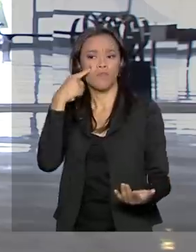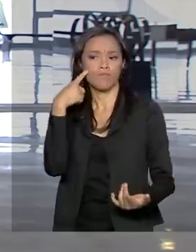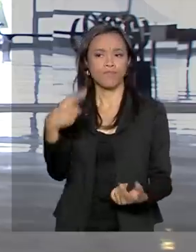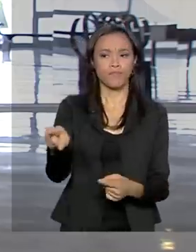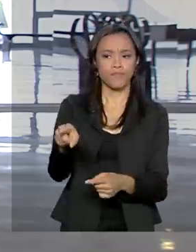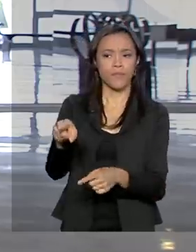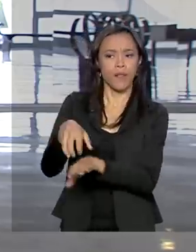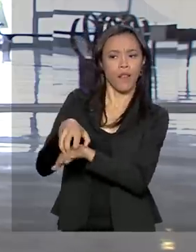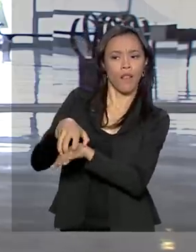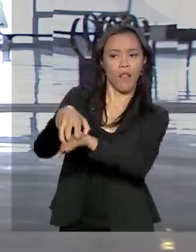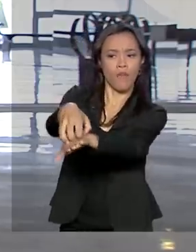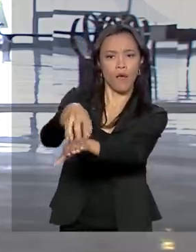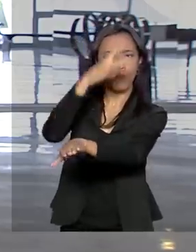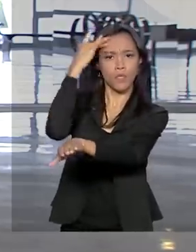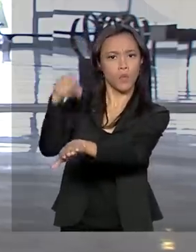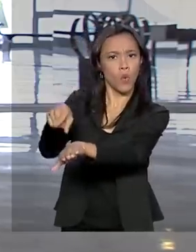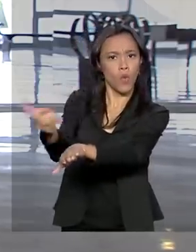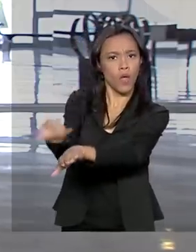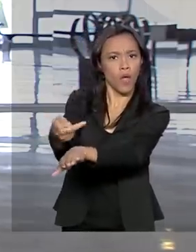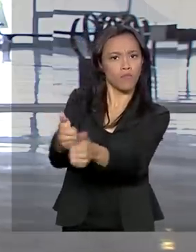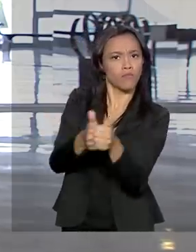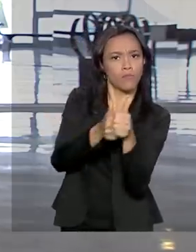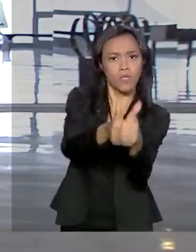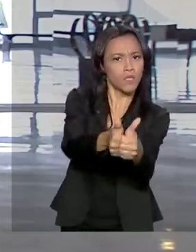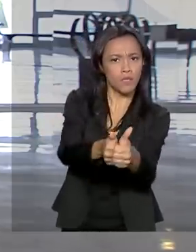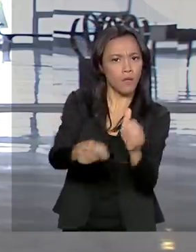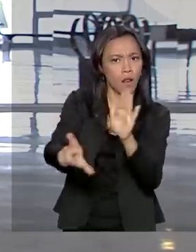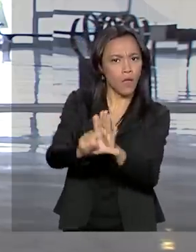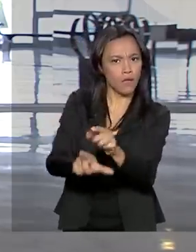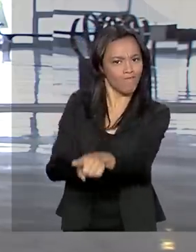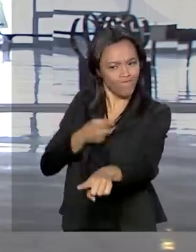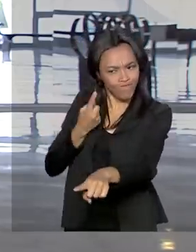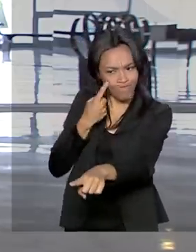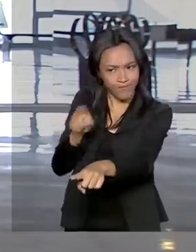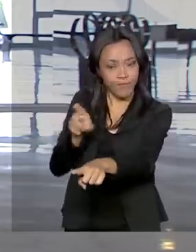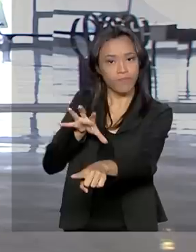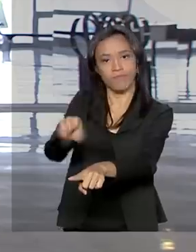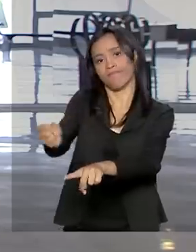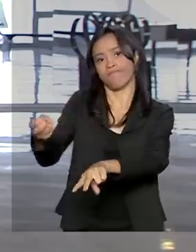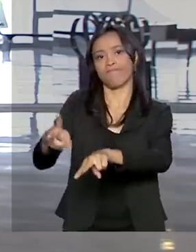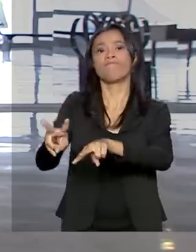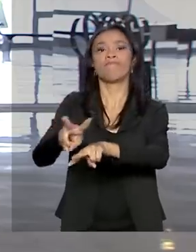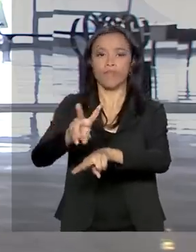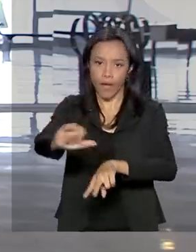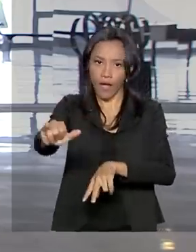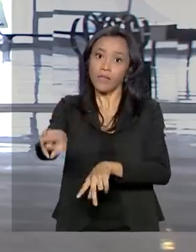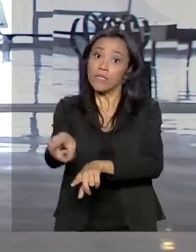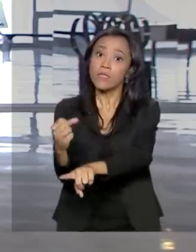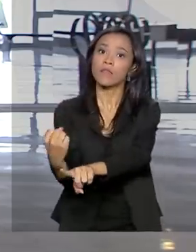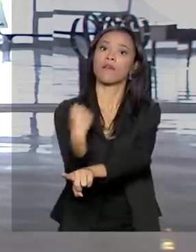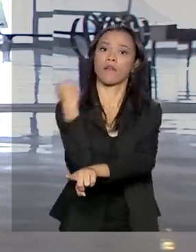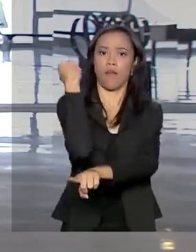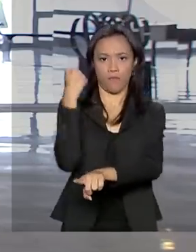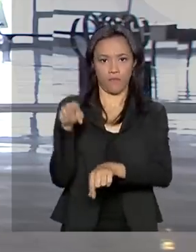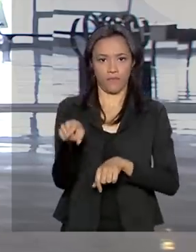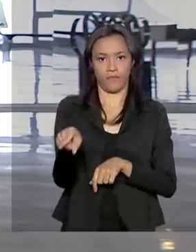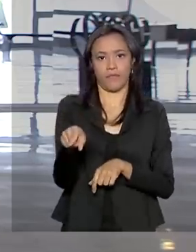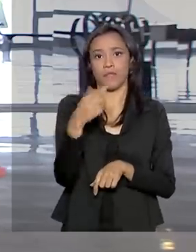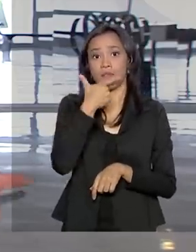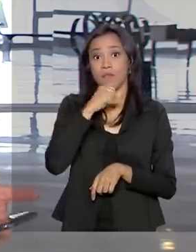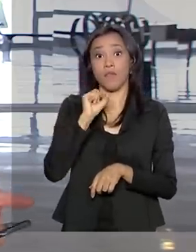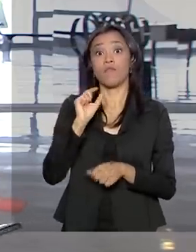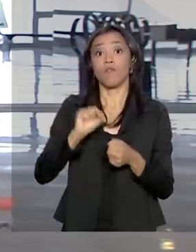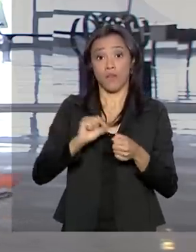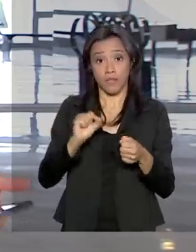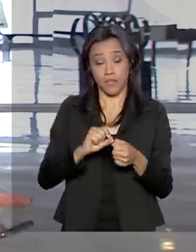transportando pessoas irregularmente. Então, essa será considerada infração gravíssima quem for pego